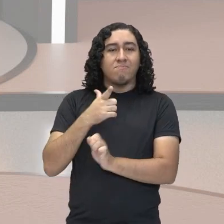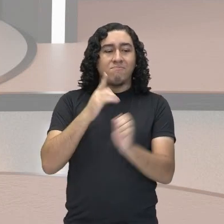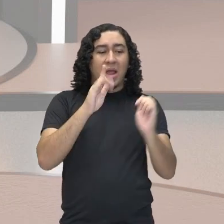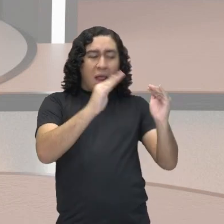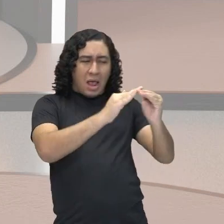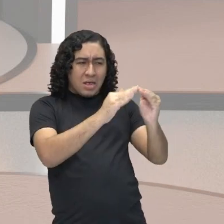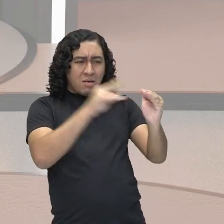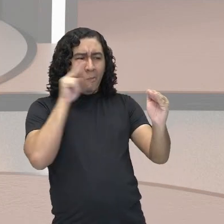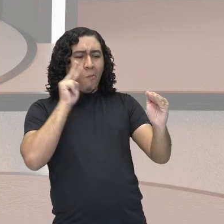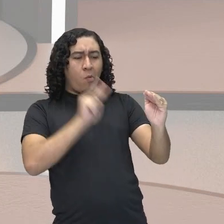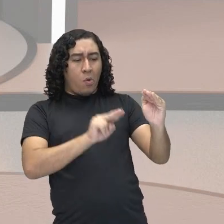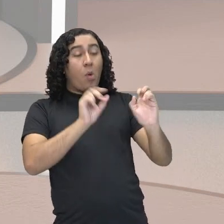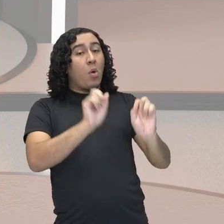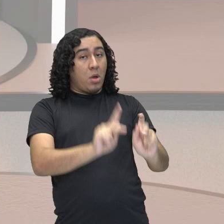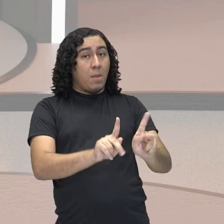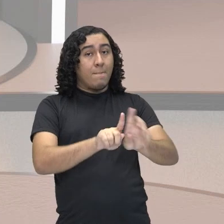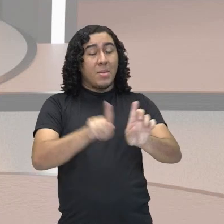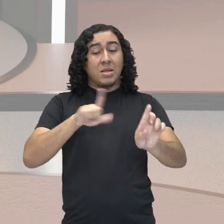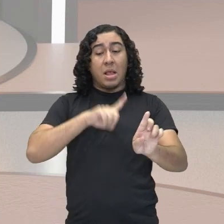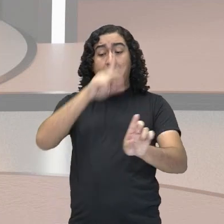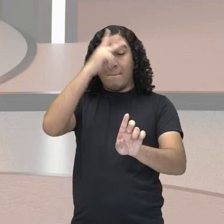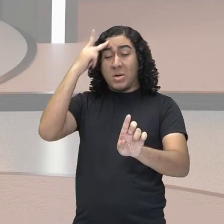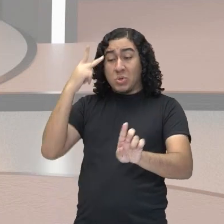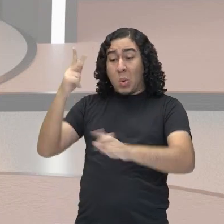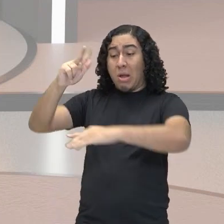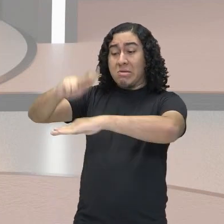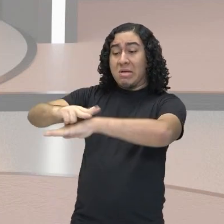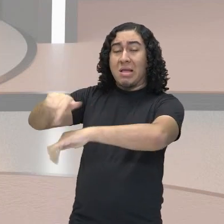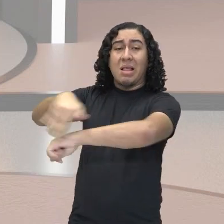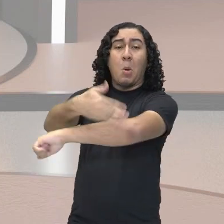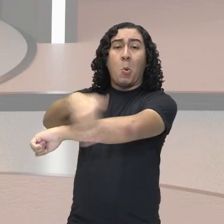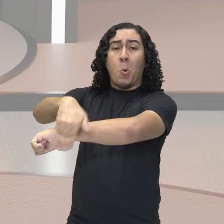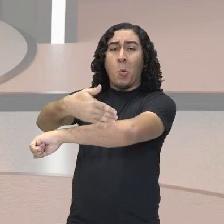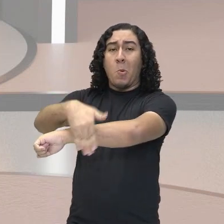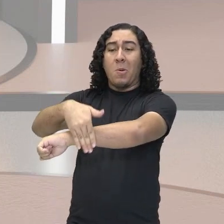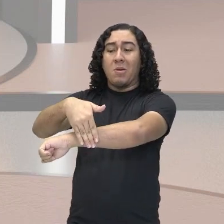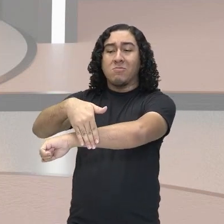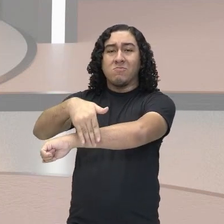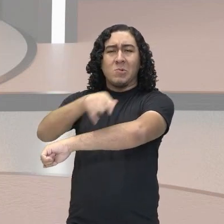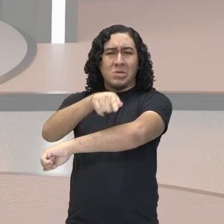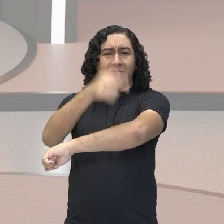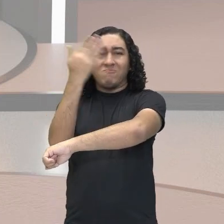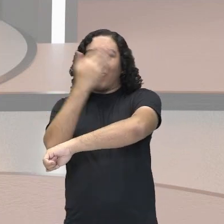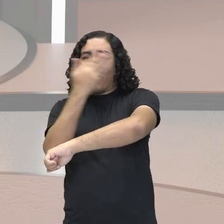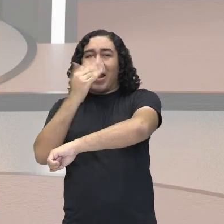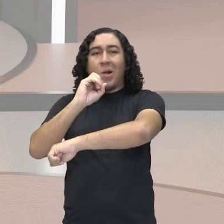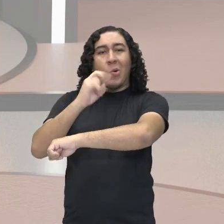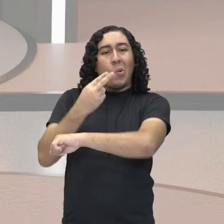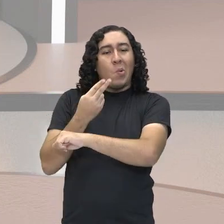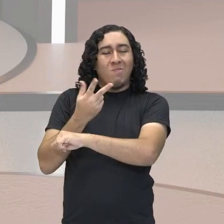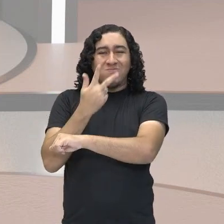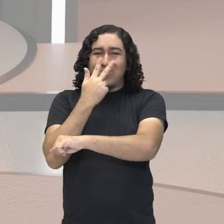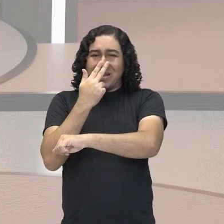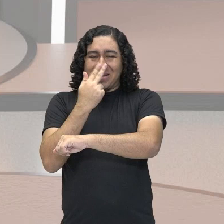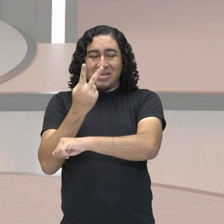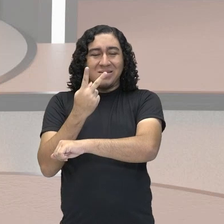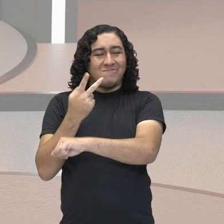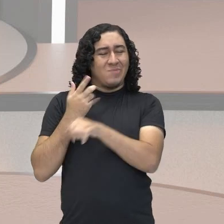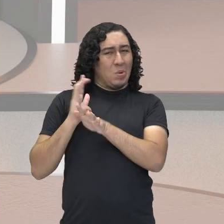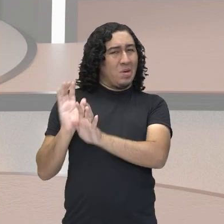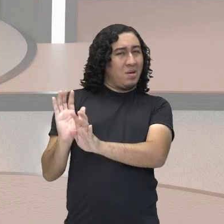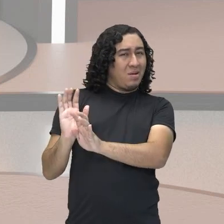esse aqui, esse indivíduo em situação de rua, você pode até não ver ou não querer ver, mas ele